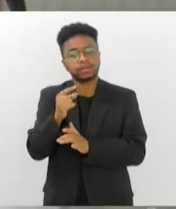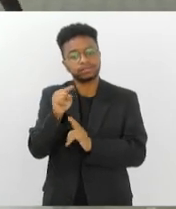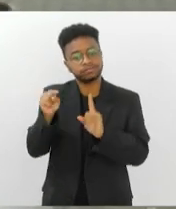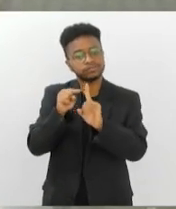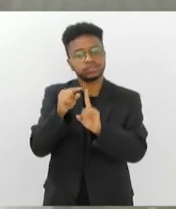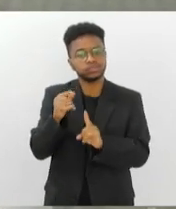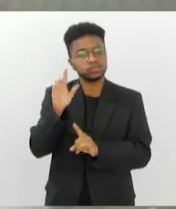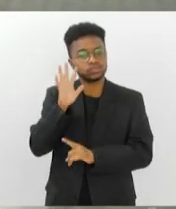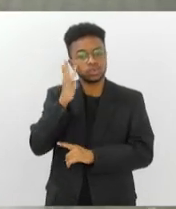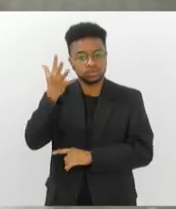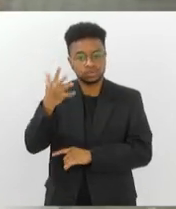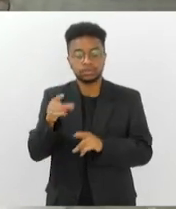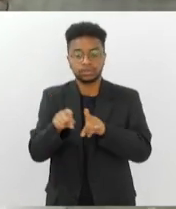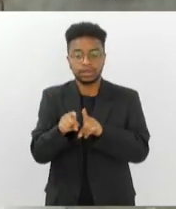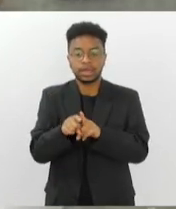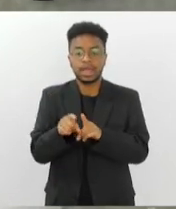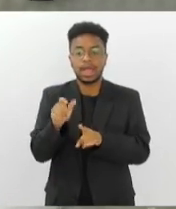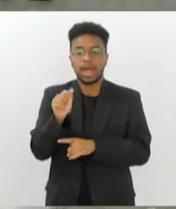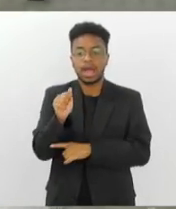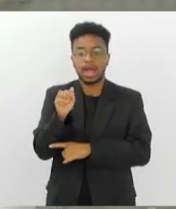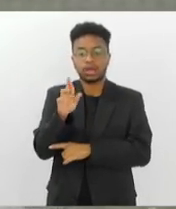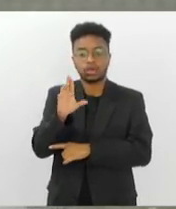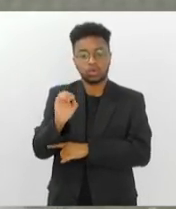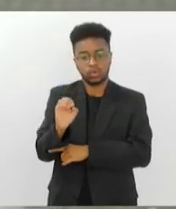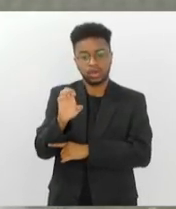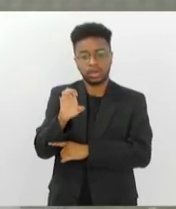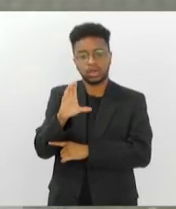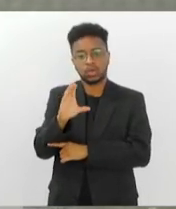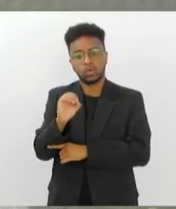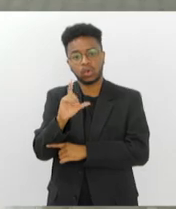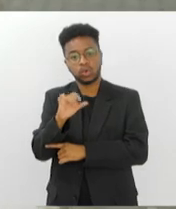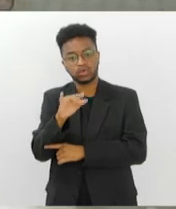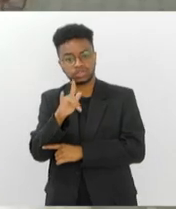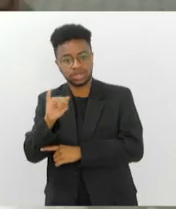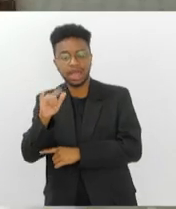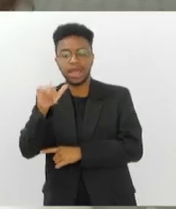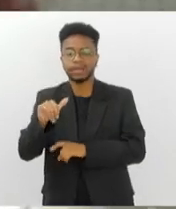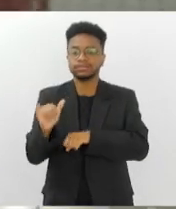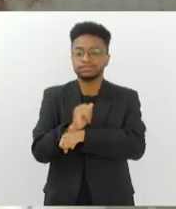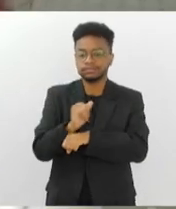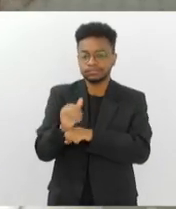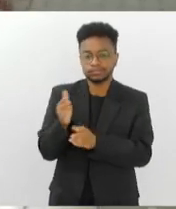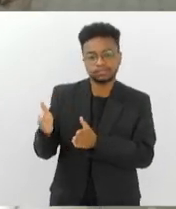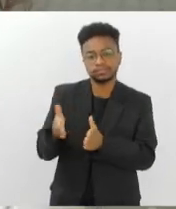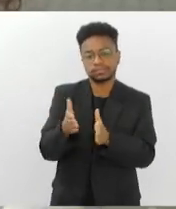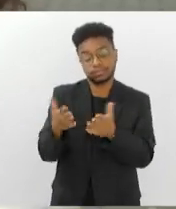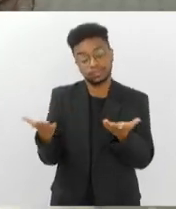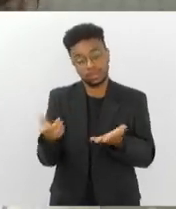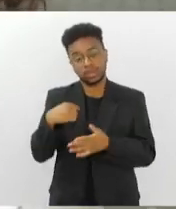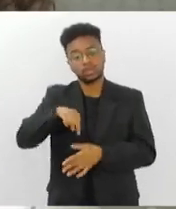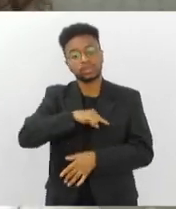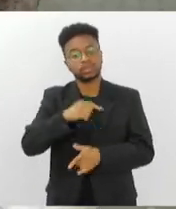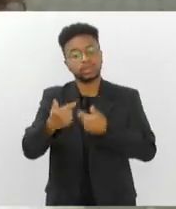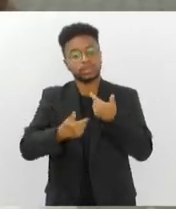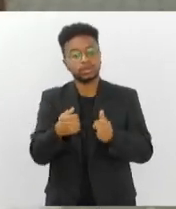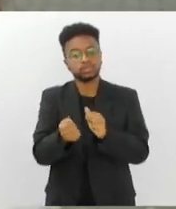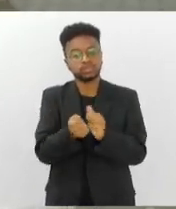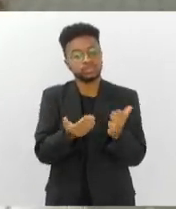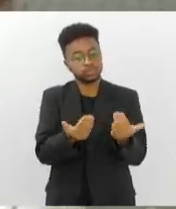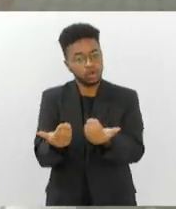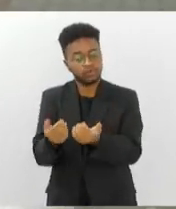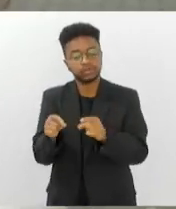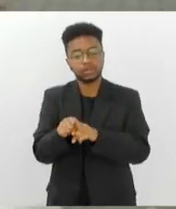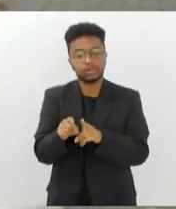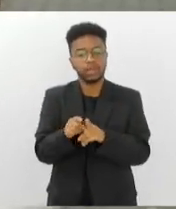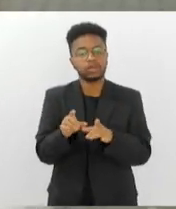agroecologia e a permacultura como caminhos para isso. E aí, então, a gente trabalha isso com os jovens, com toda a comunidade escolar e com agentes, né?